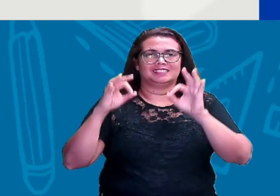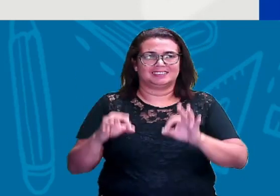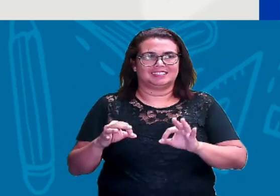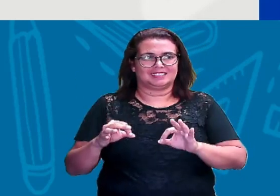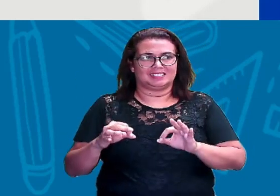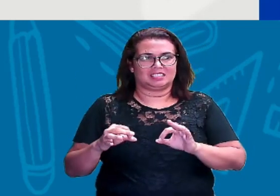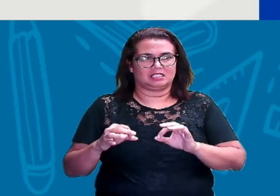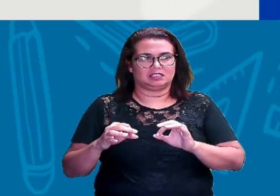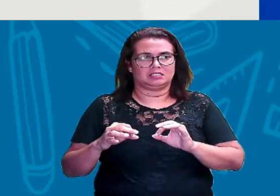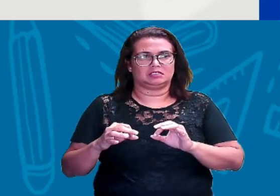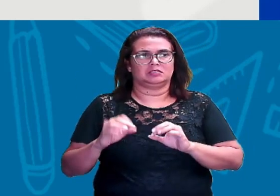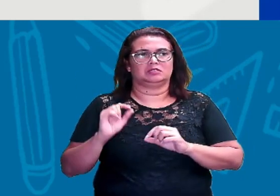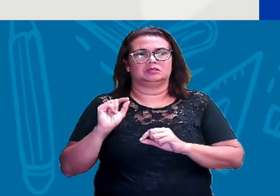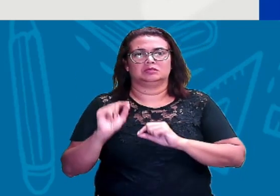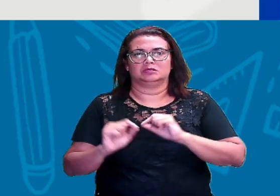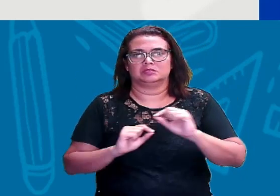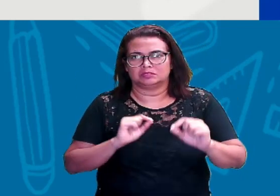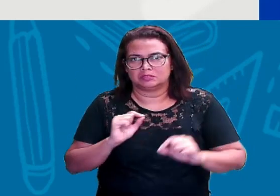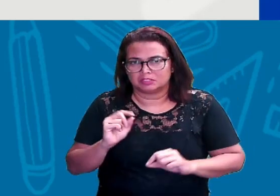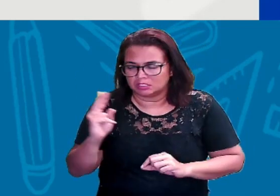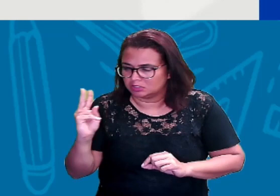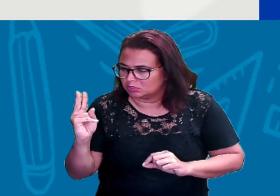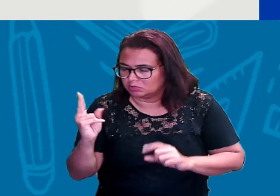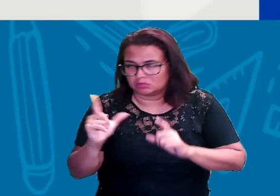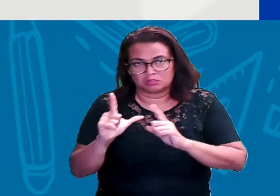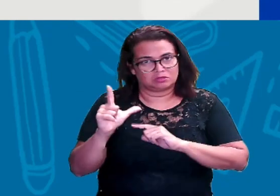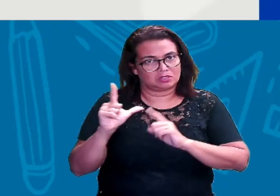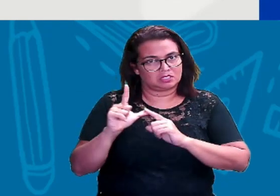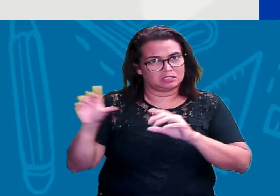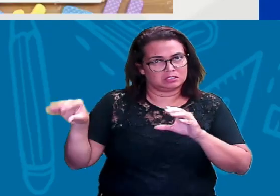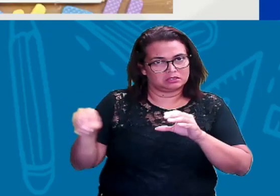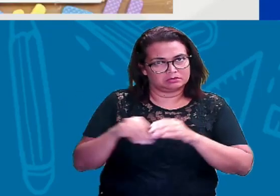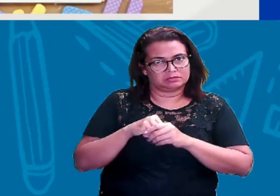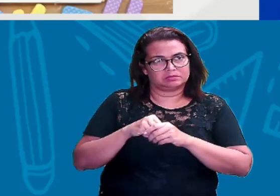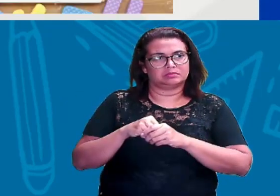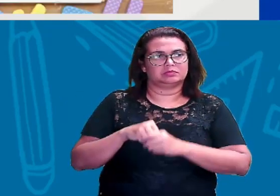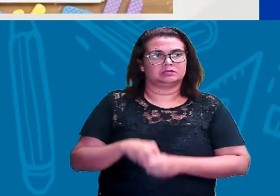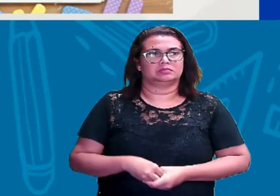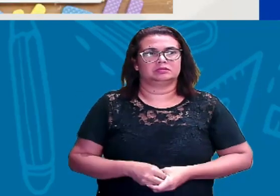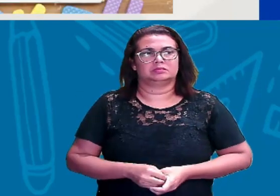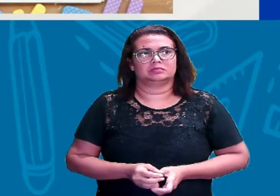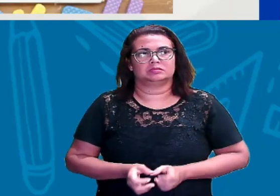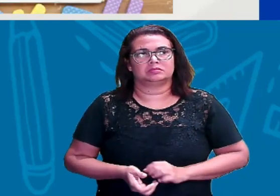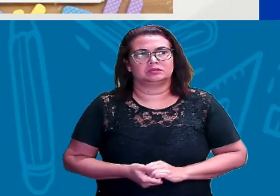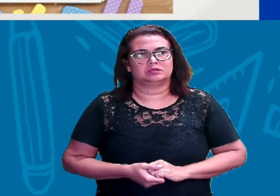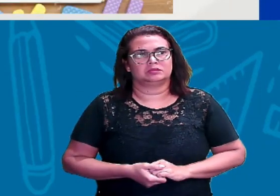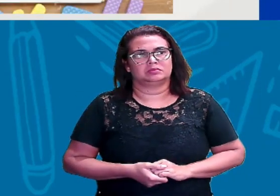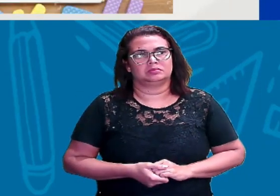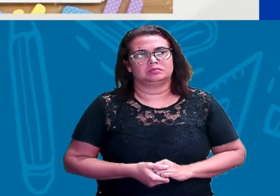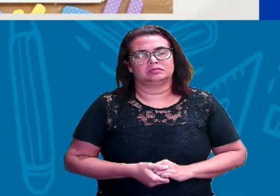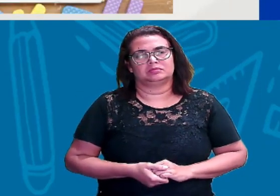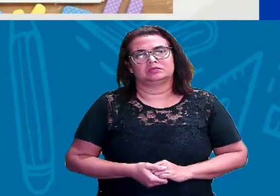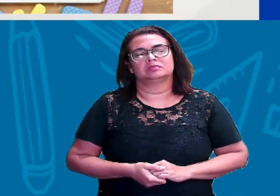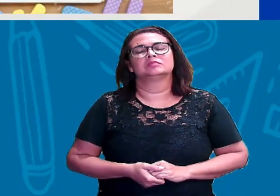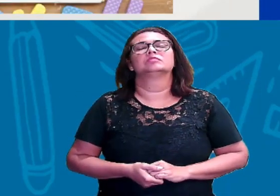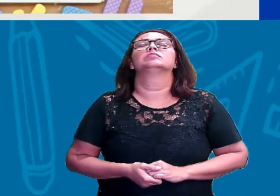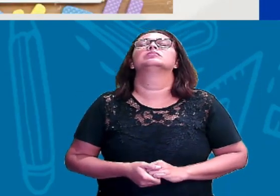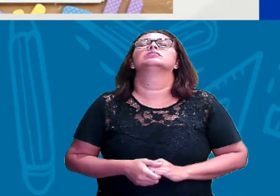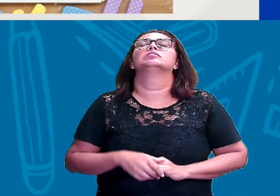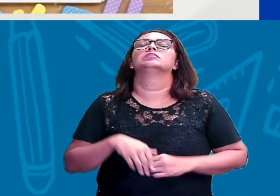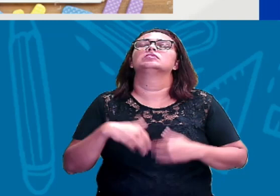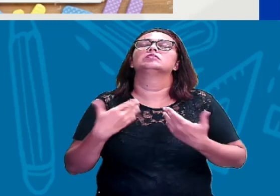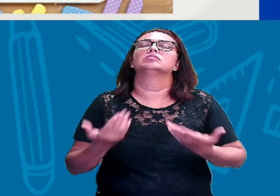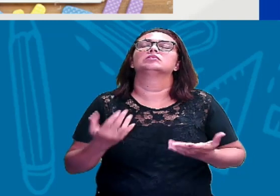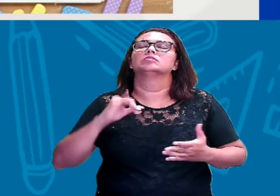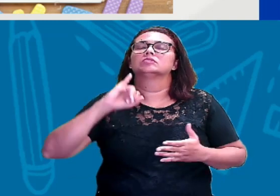introdução de mais duas letras, certo? Agora, se a gente coloca aí o J e